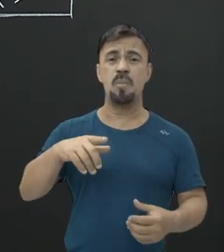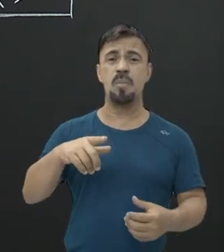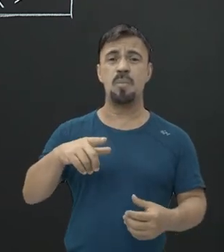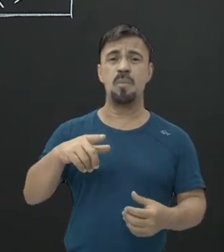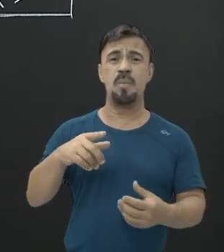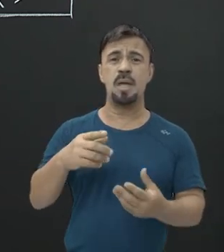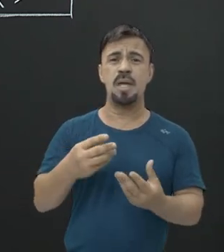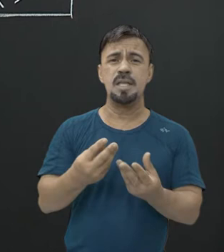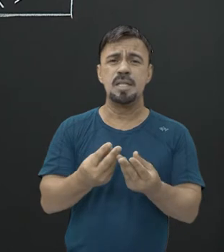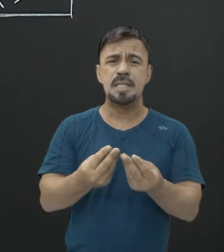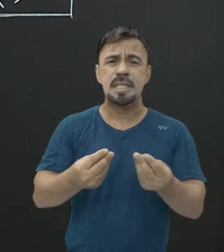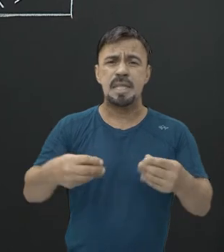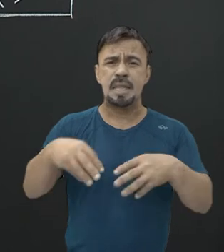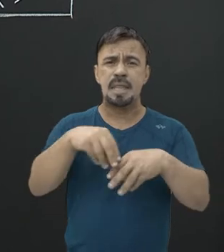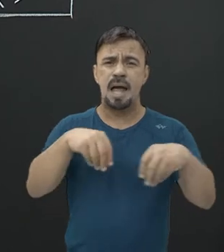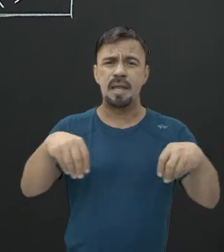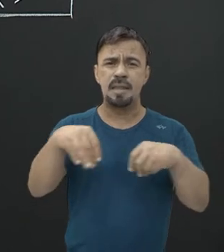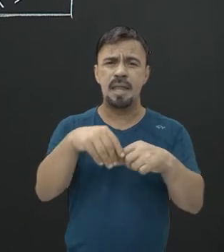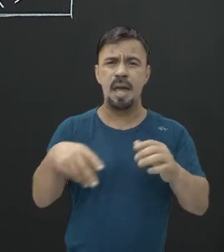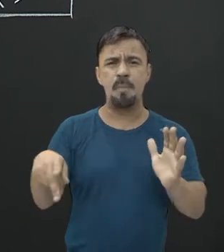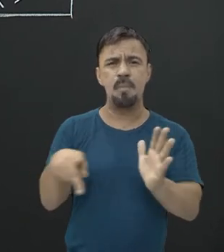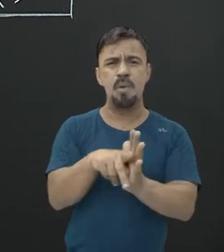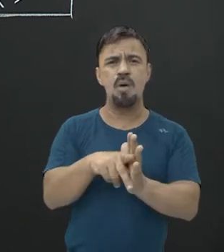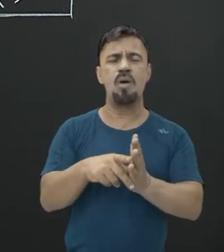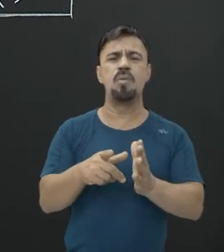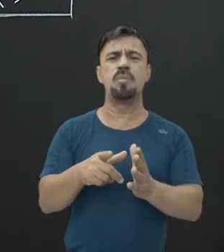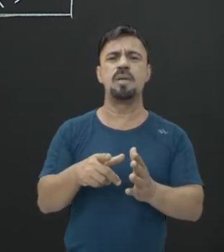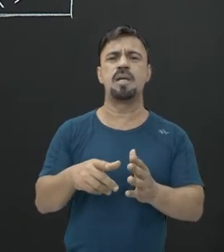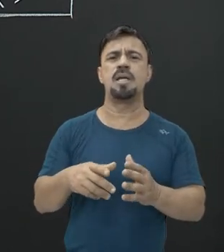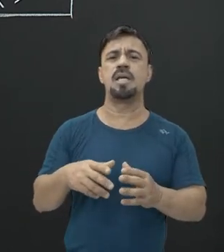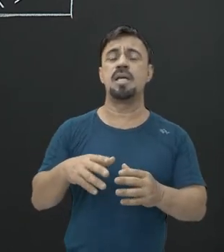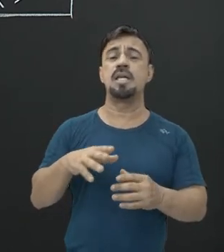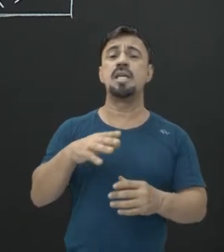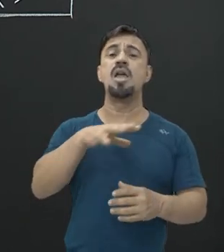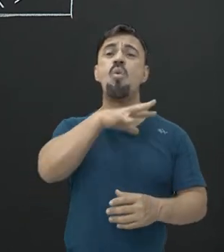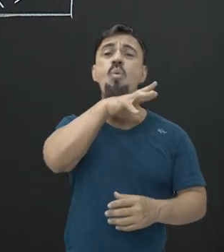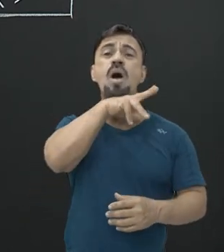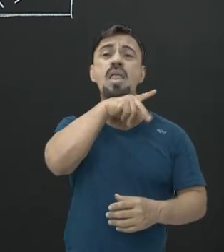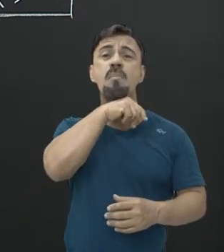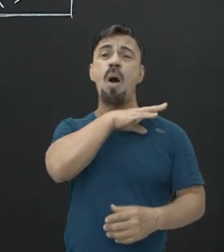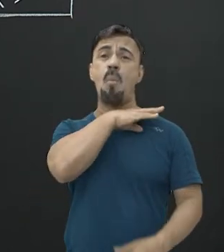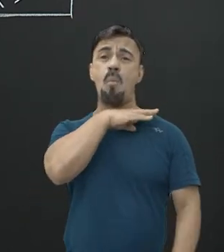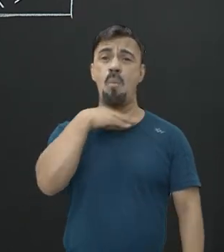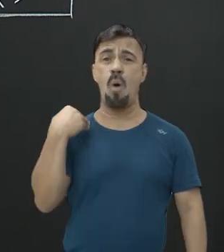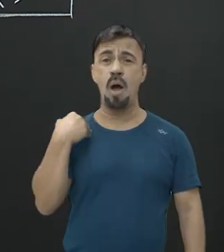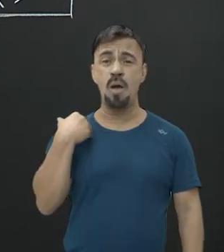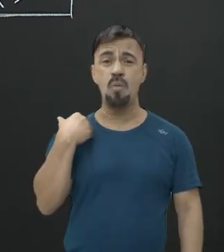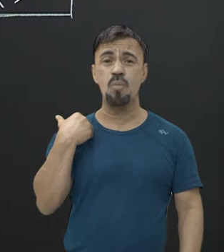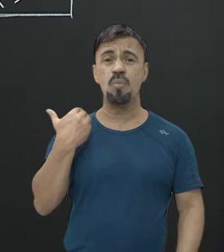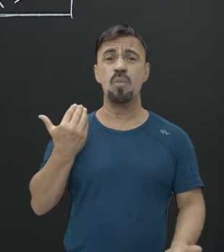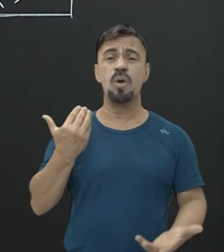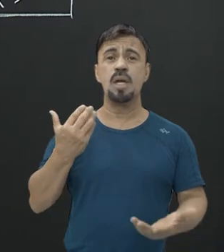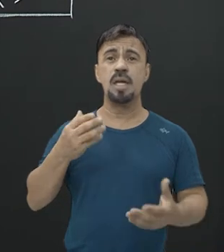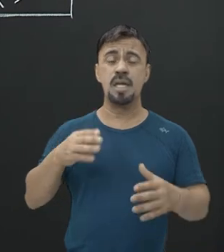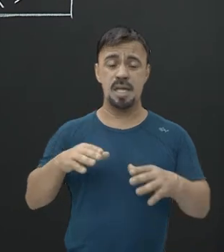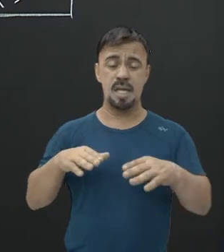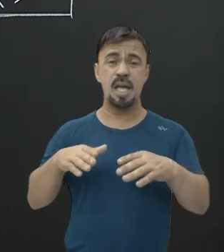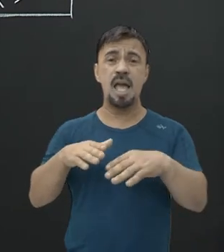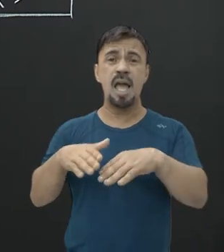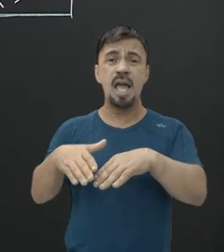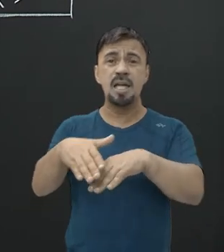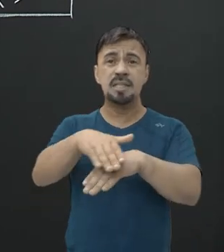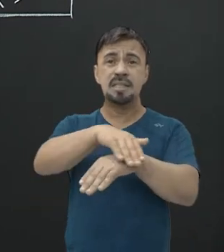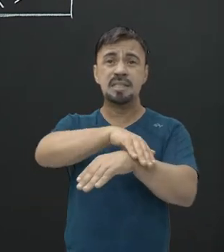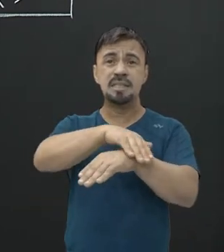um ambiente, e assim, é muito comum, que esse ser, ele morreu, ou ele deixou uma marca e houve uma cobertura, uma